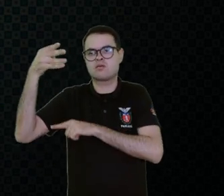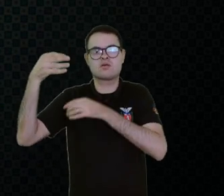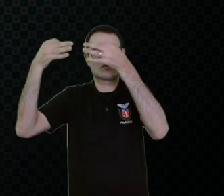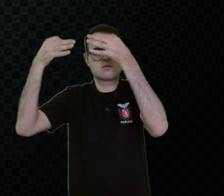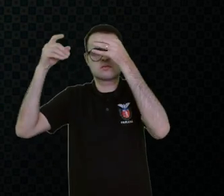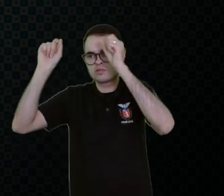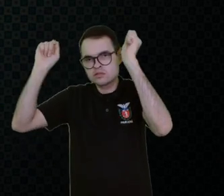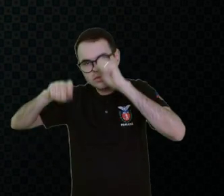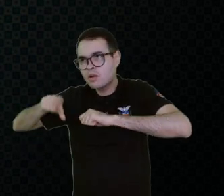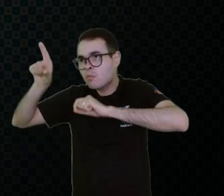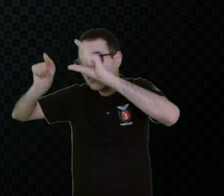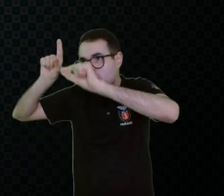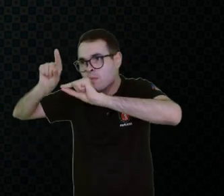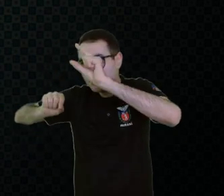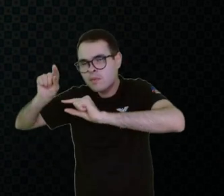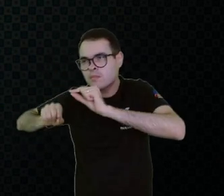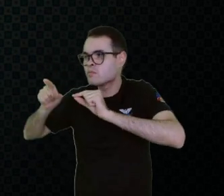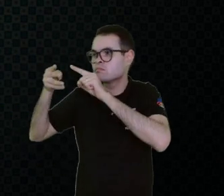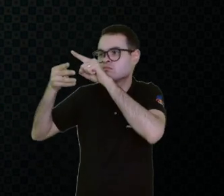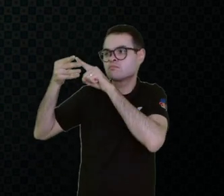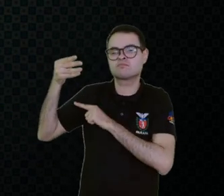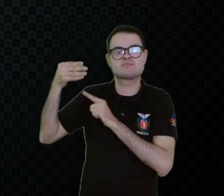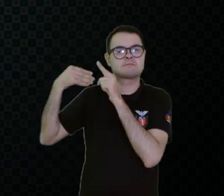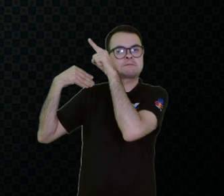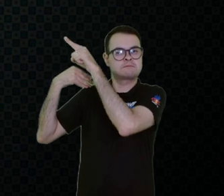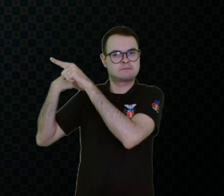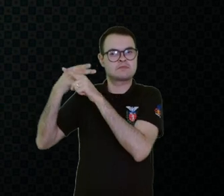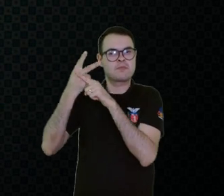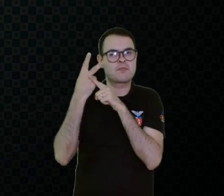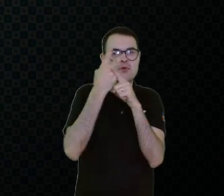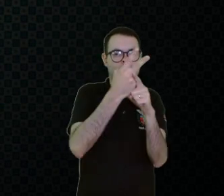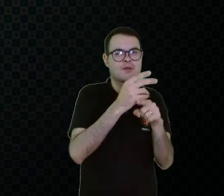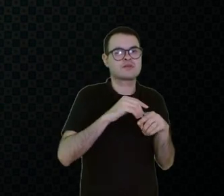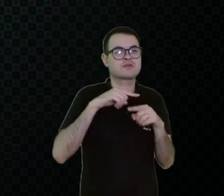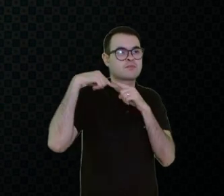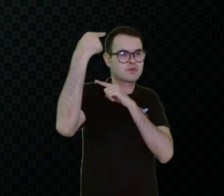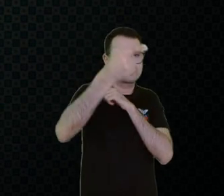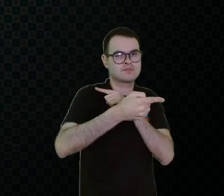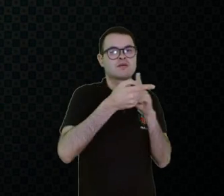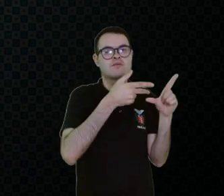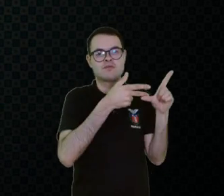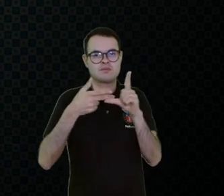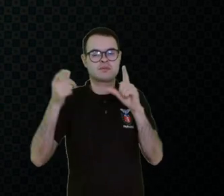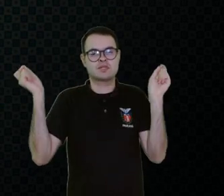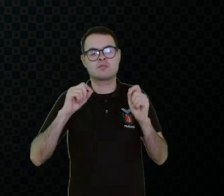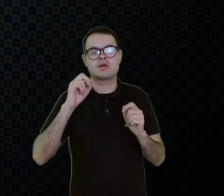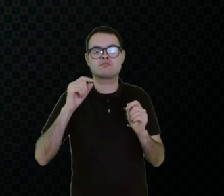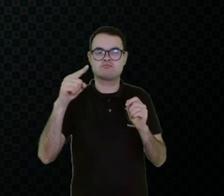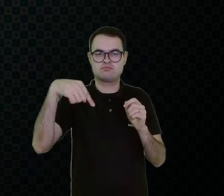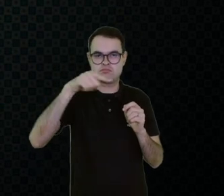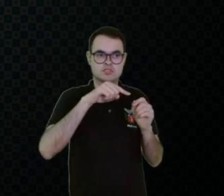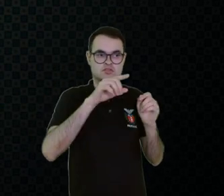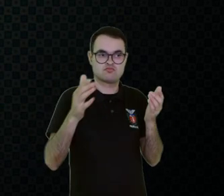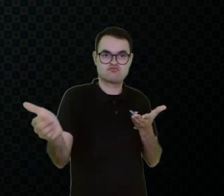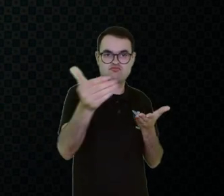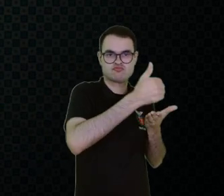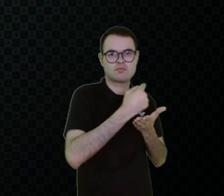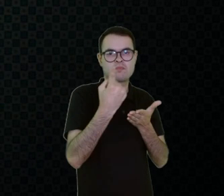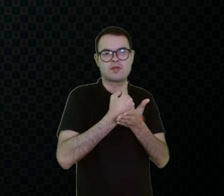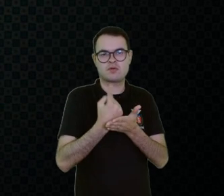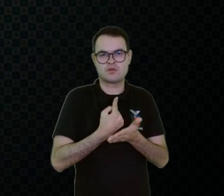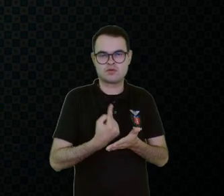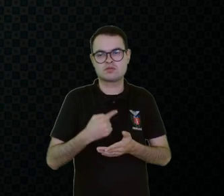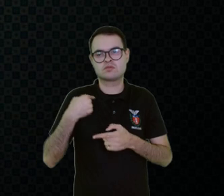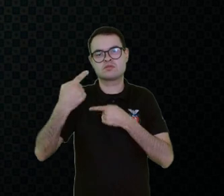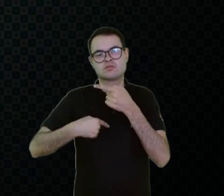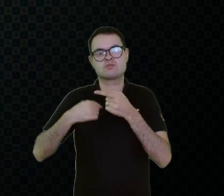podem procurar mais sobre assunto, e aí, na próxima web, a gente pode responder, se ainda persistir. Então, aqui